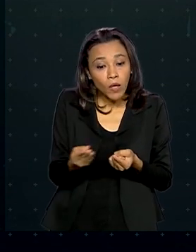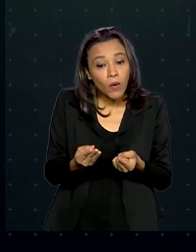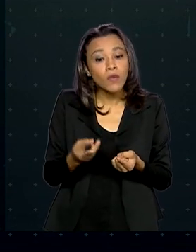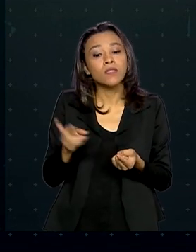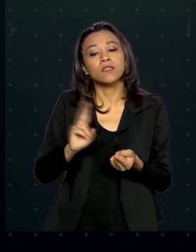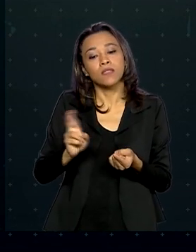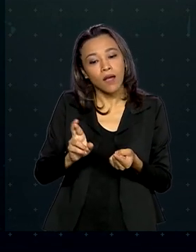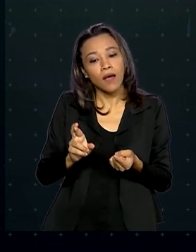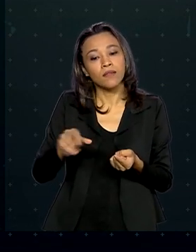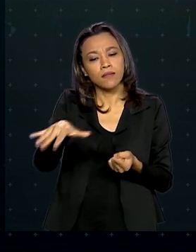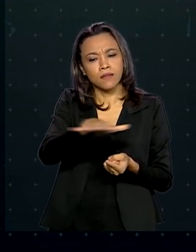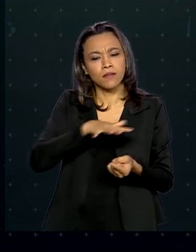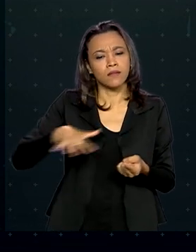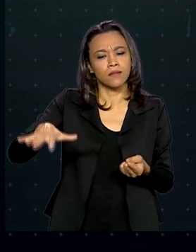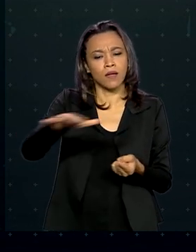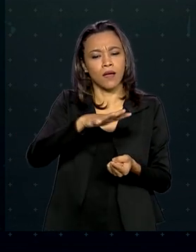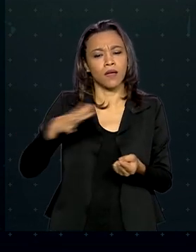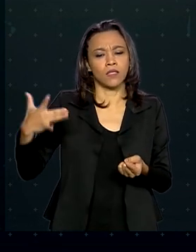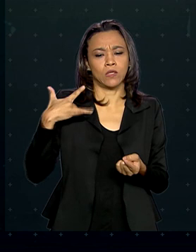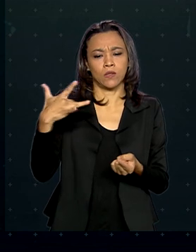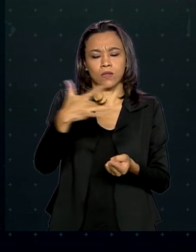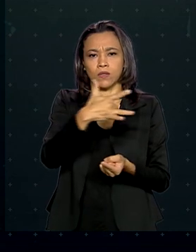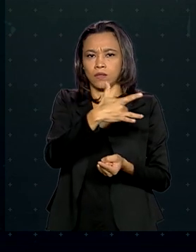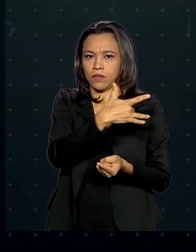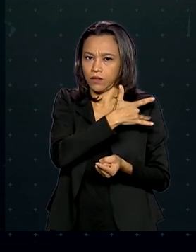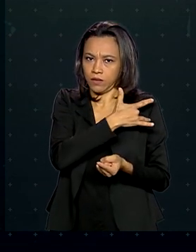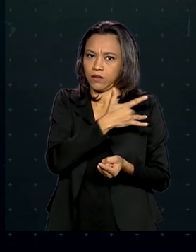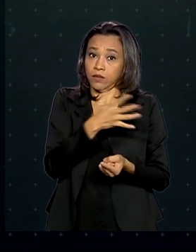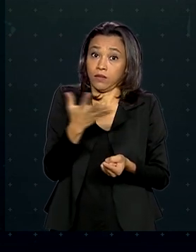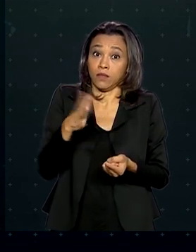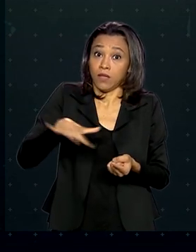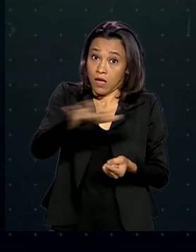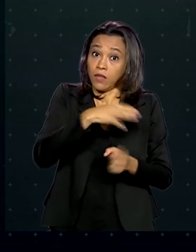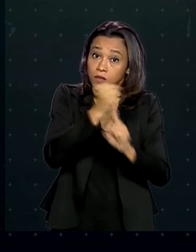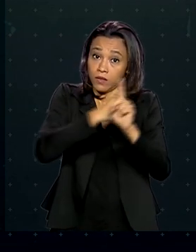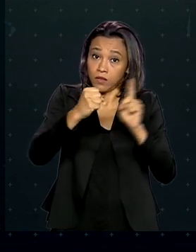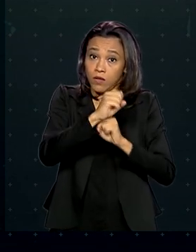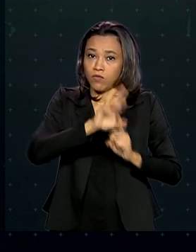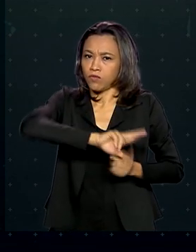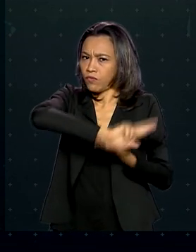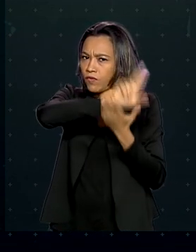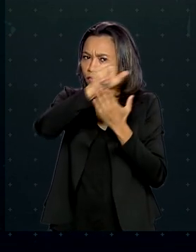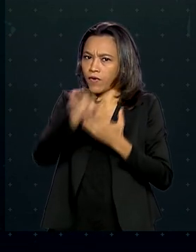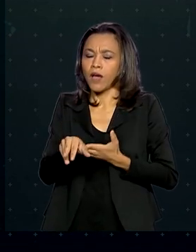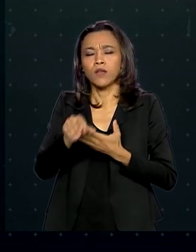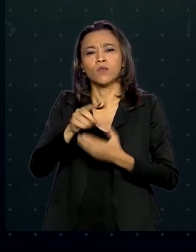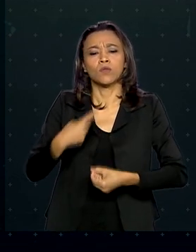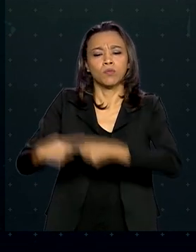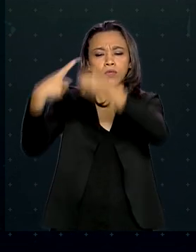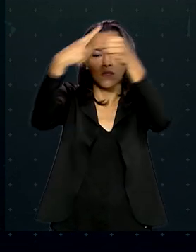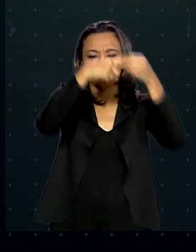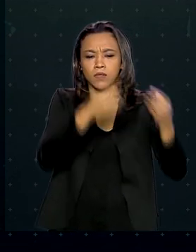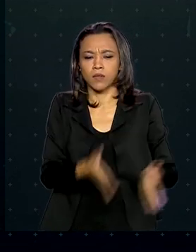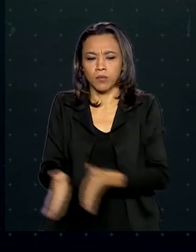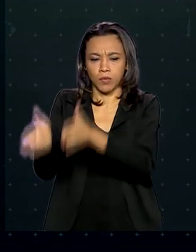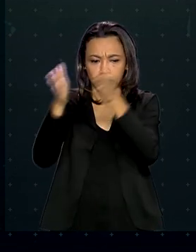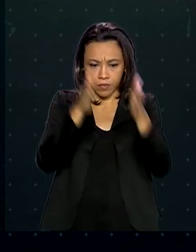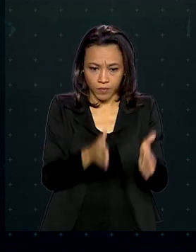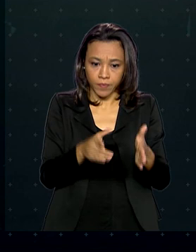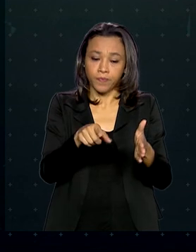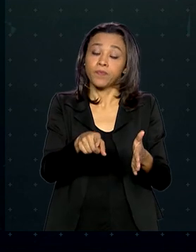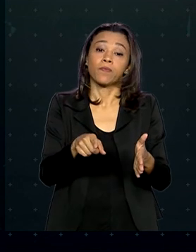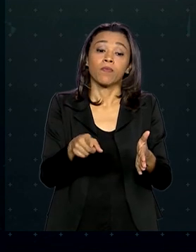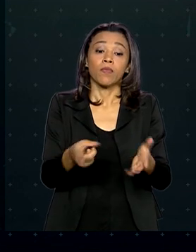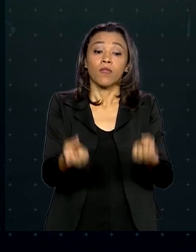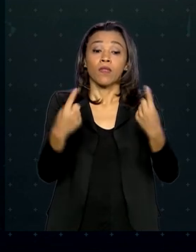assistência social de todos os municípios, de um total de R$ 2 bilhões que serão destinados para o setor.